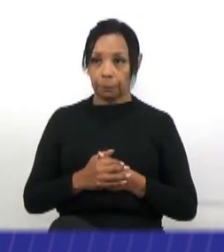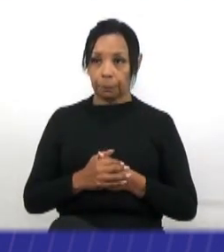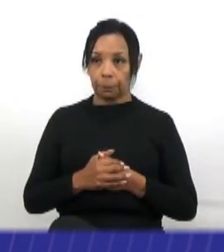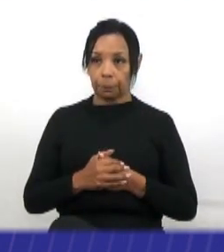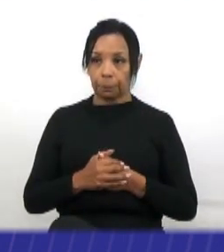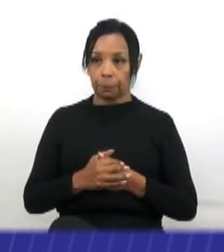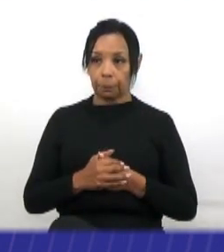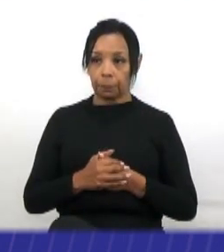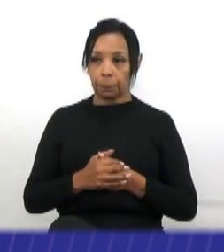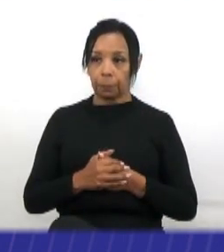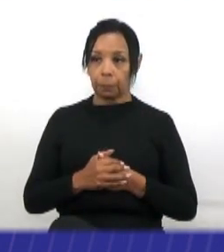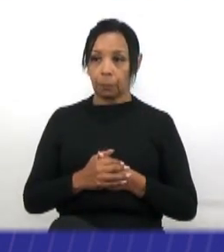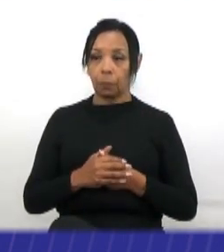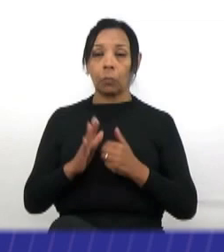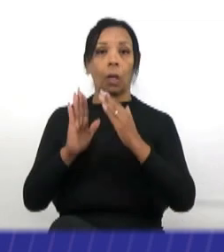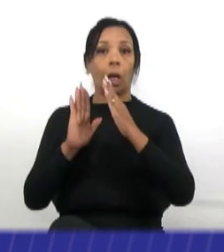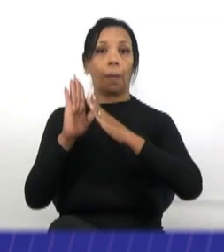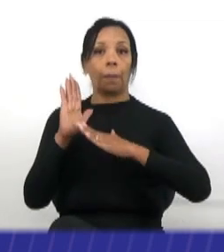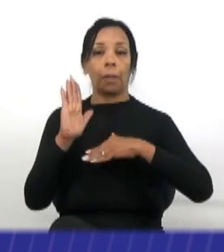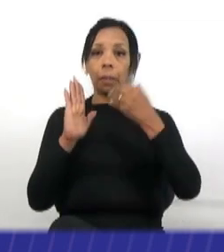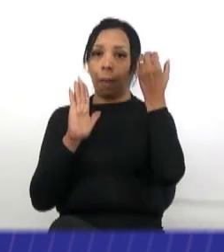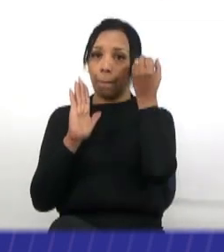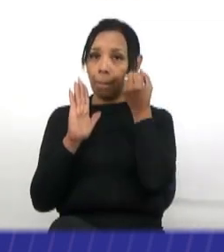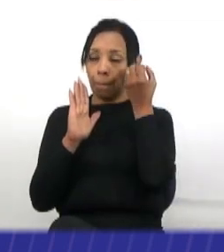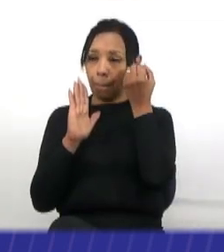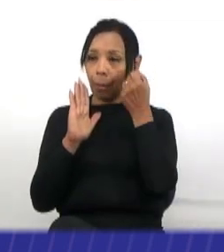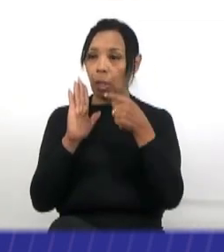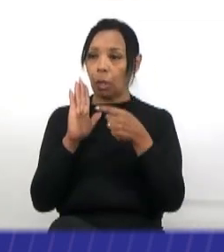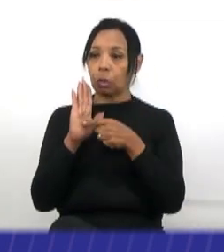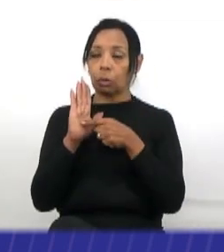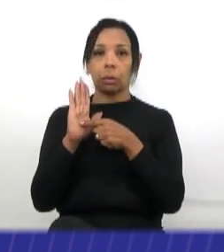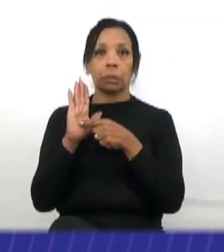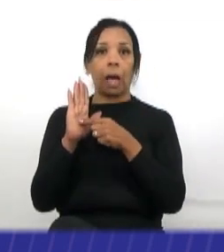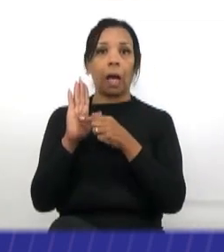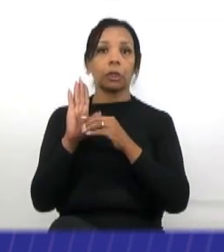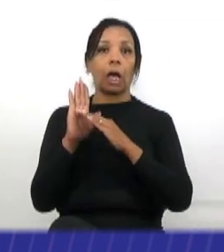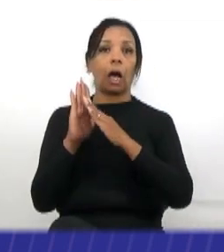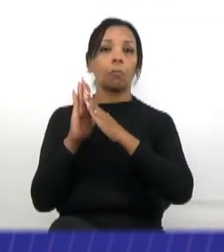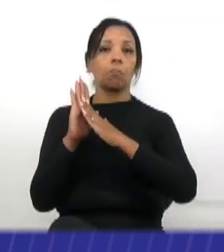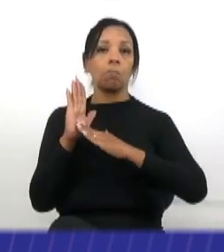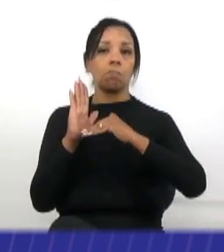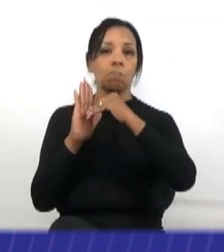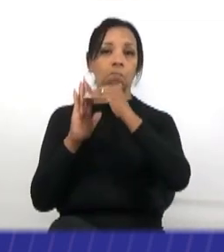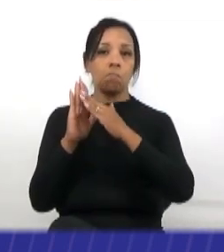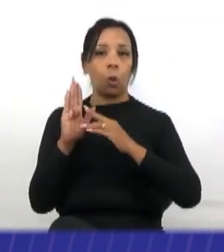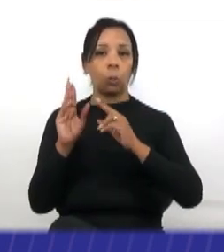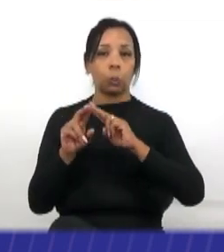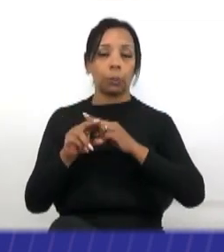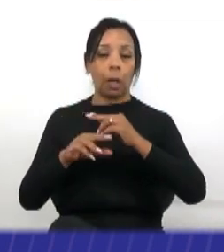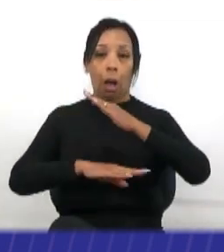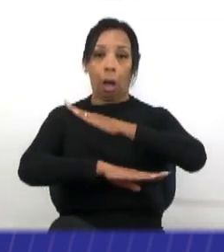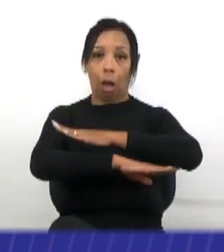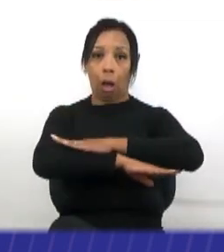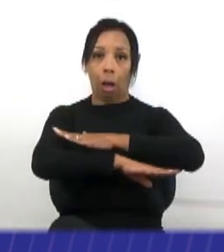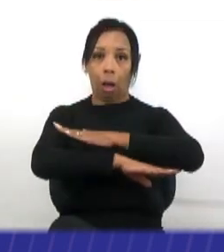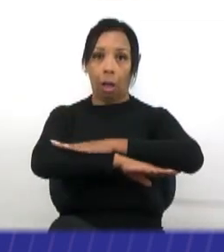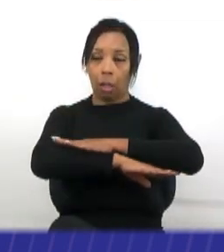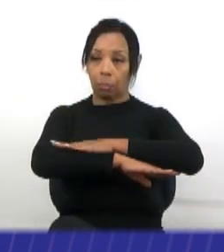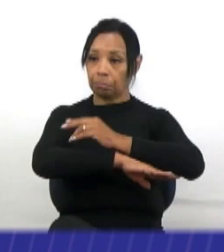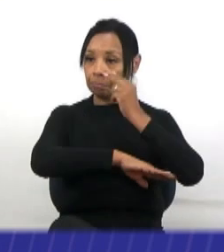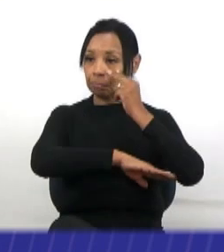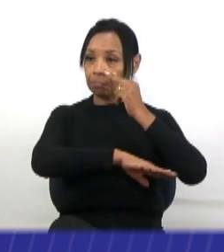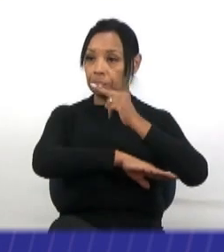o apartamento é pintado de branco, mas de pó está marrom já. Então, a janela do apartamento, olha o